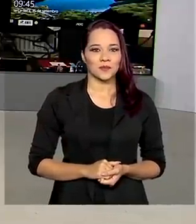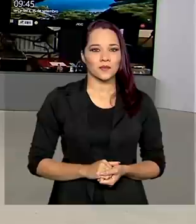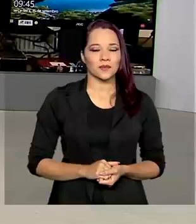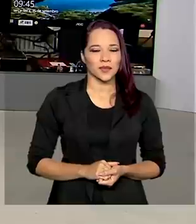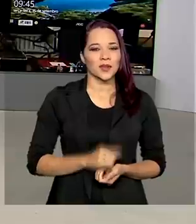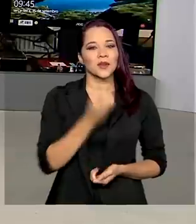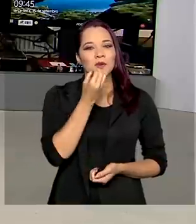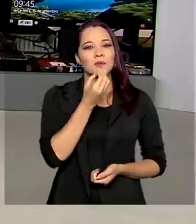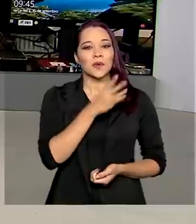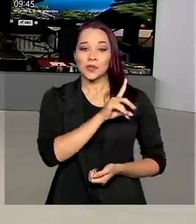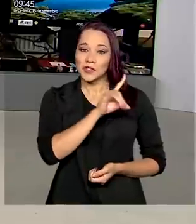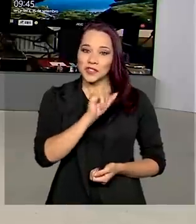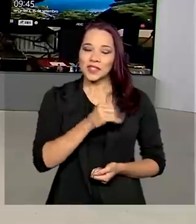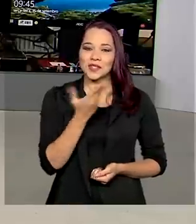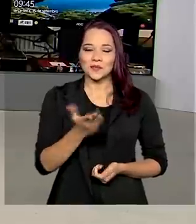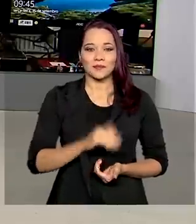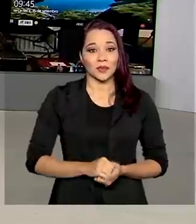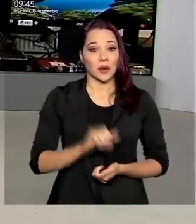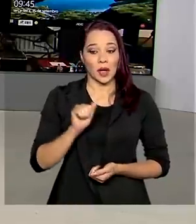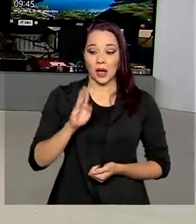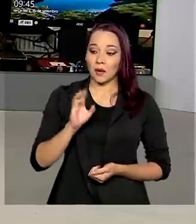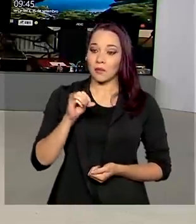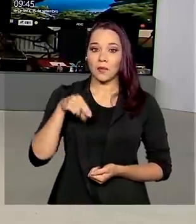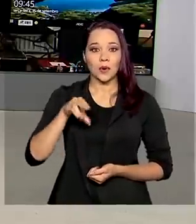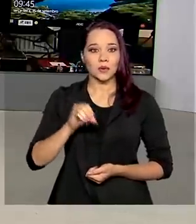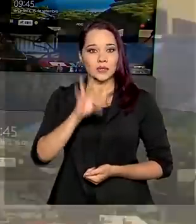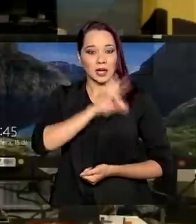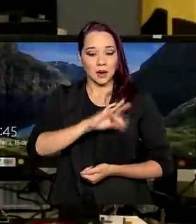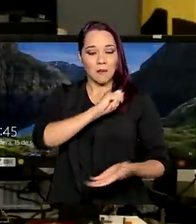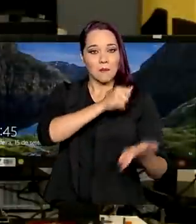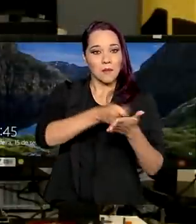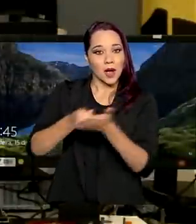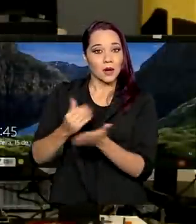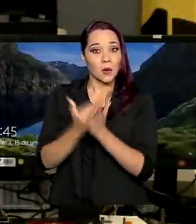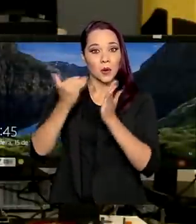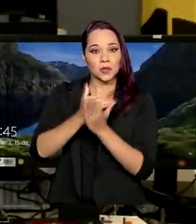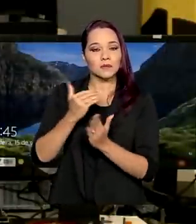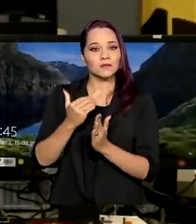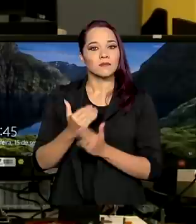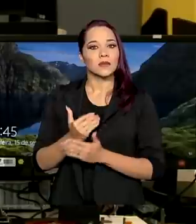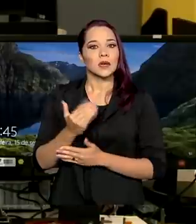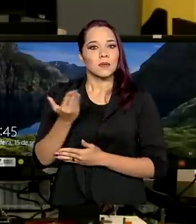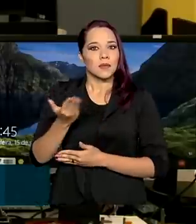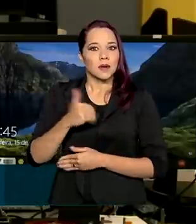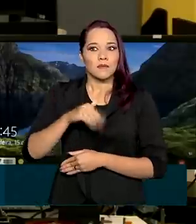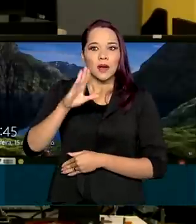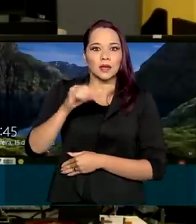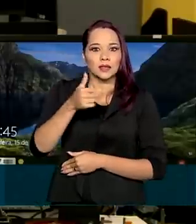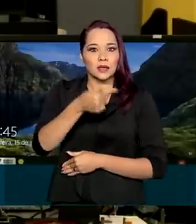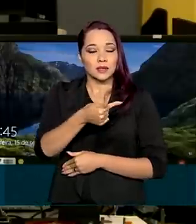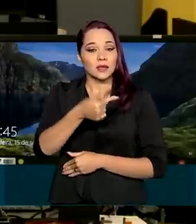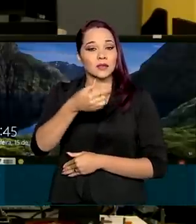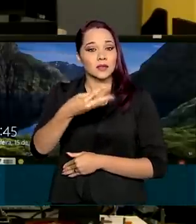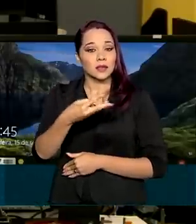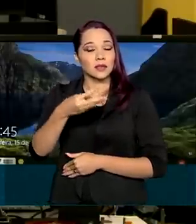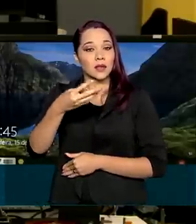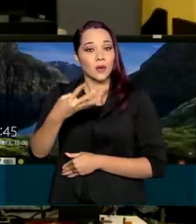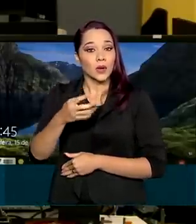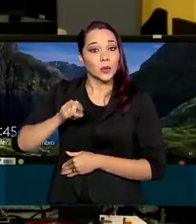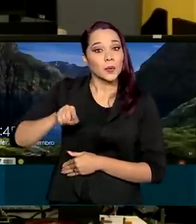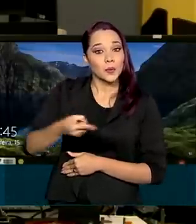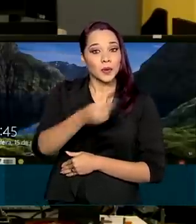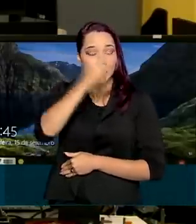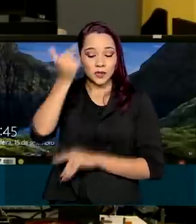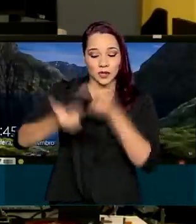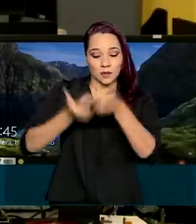Bom dia, Renata. O abono salarial vai ser pago hoje para mais de 734 mil trabalhadores nascidos